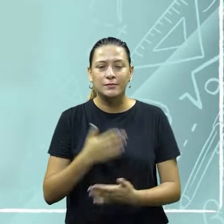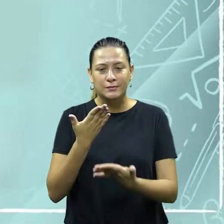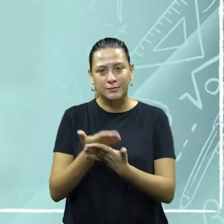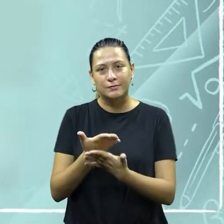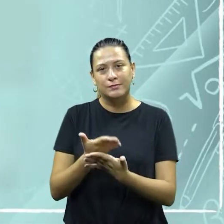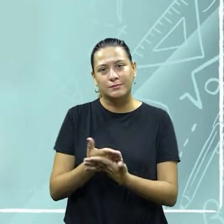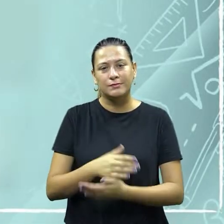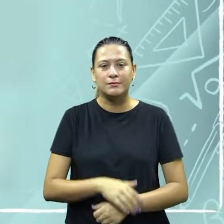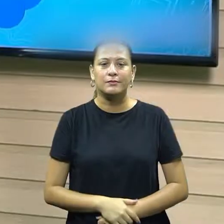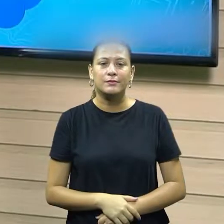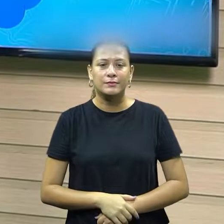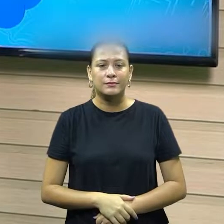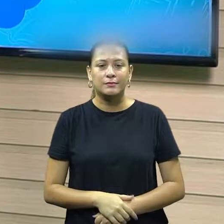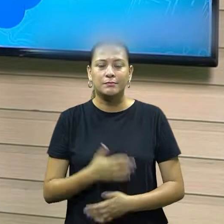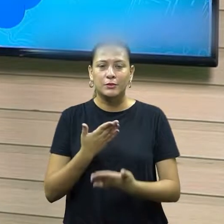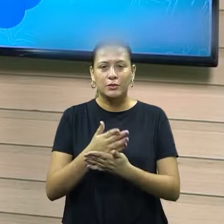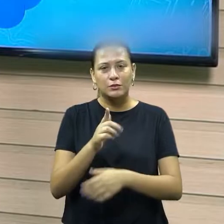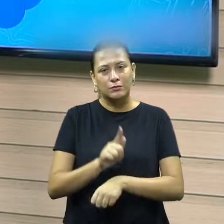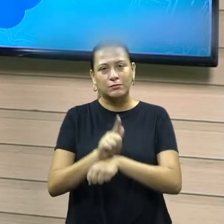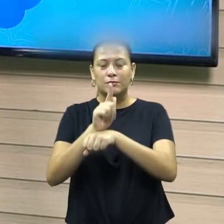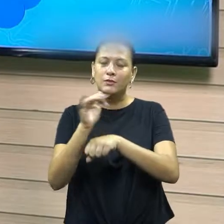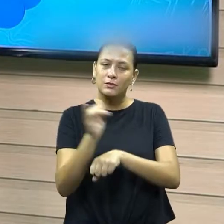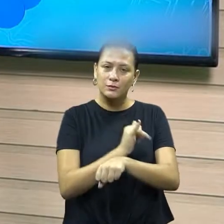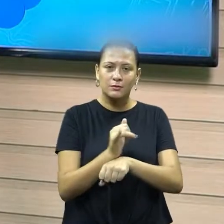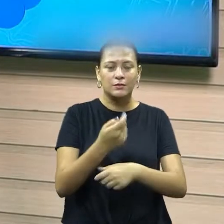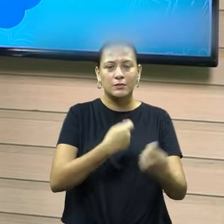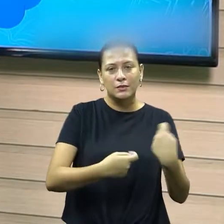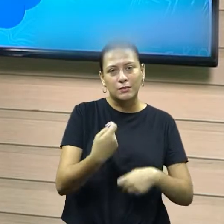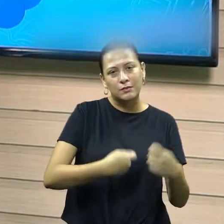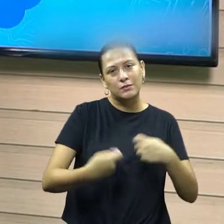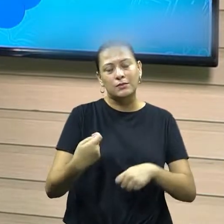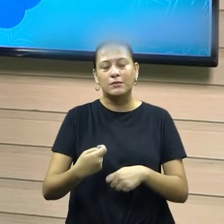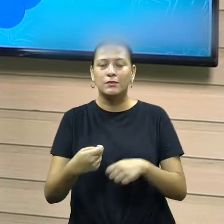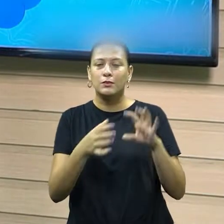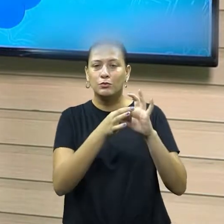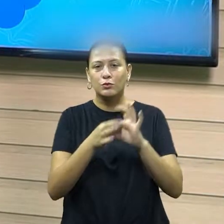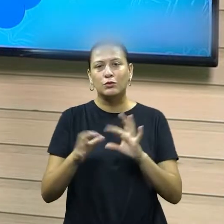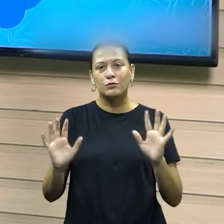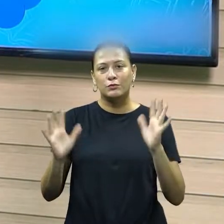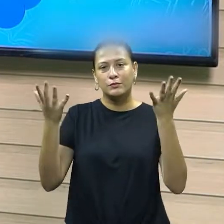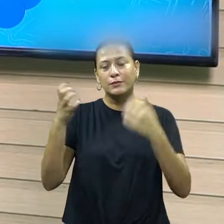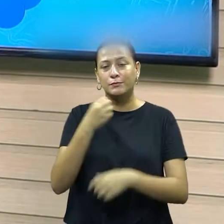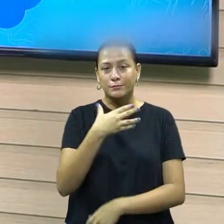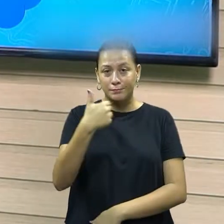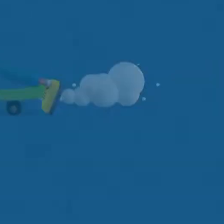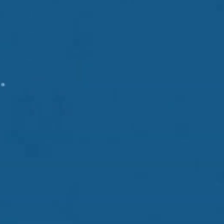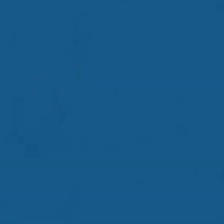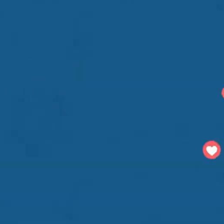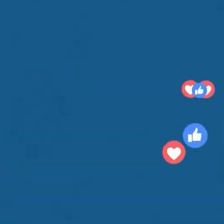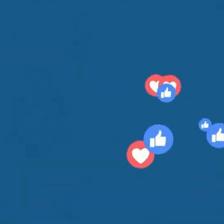vídeo a respeito da gestão e estratégia da negociação e evento. Tudo bem?